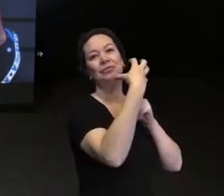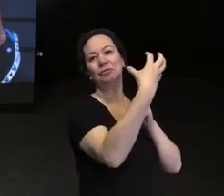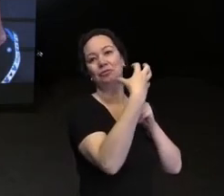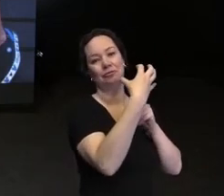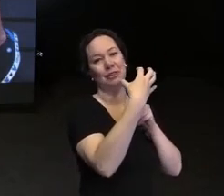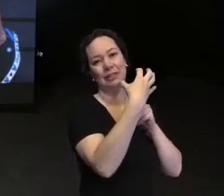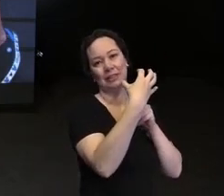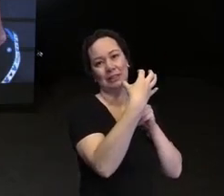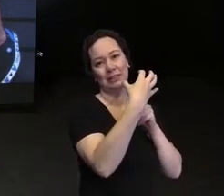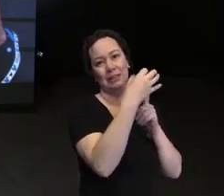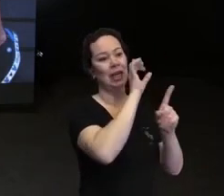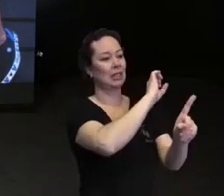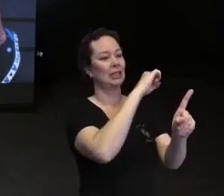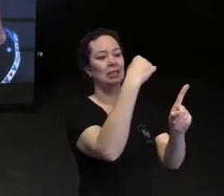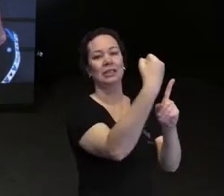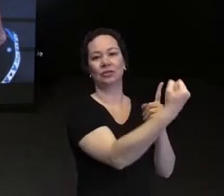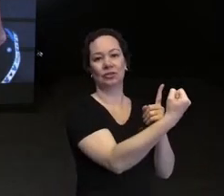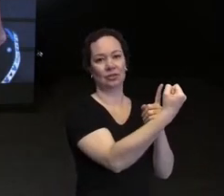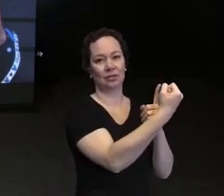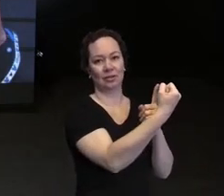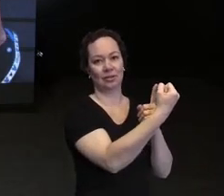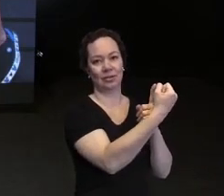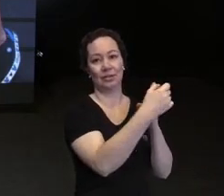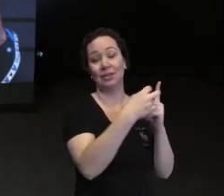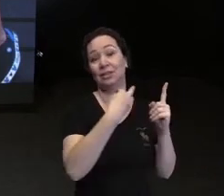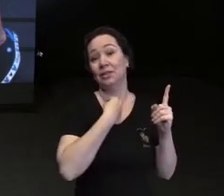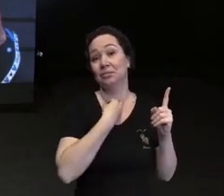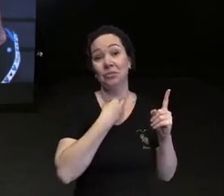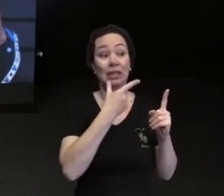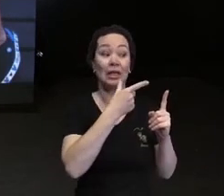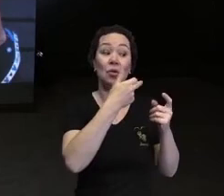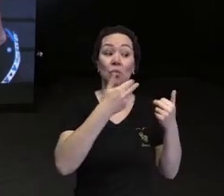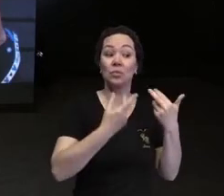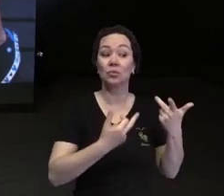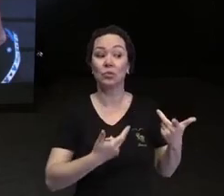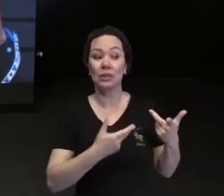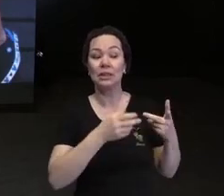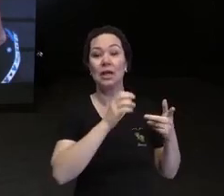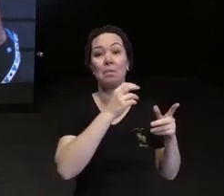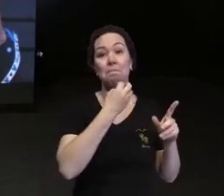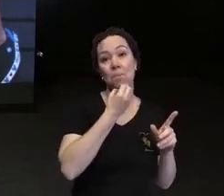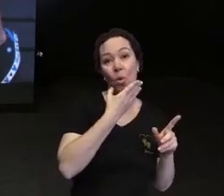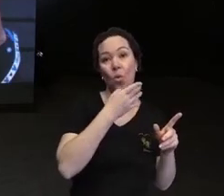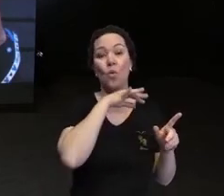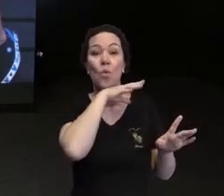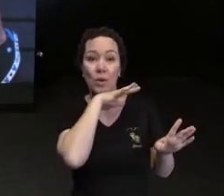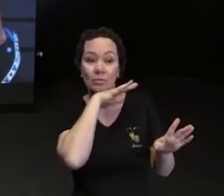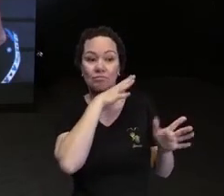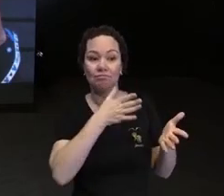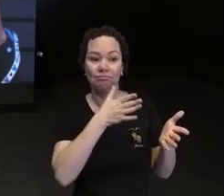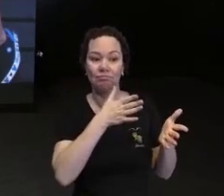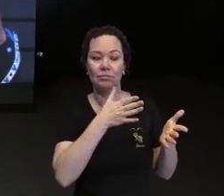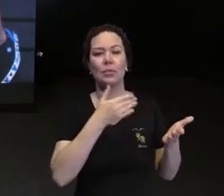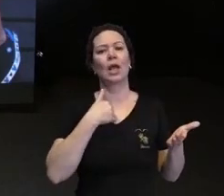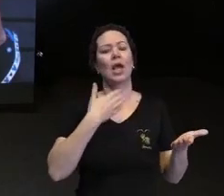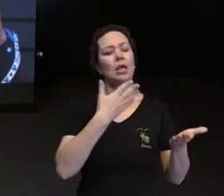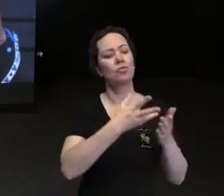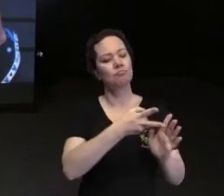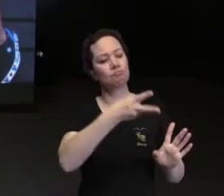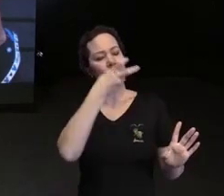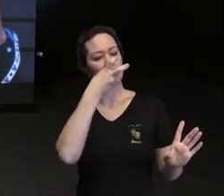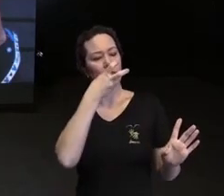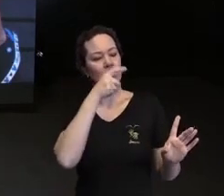trabalho seja em casa e aí eu passei a dar muitos sims ao Rafael sim para suas escolhas sim para suas